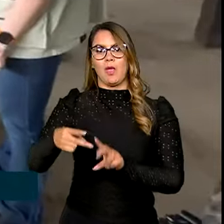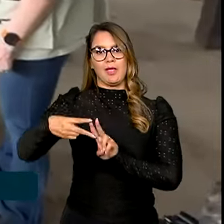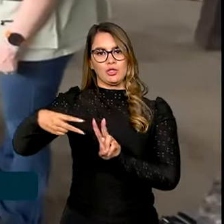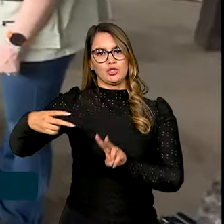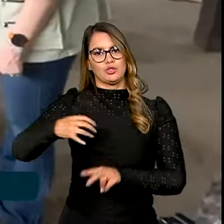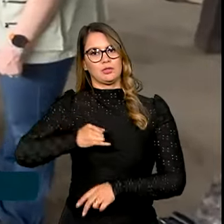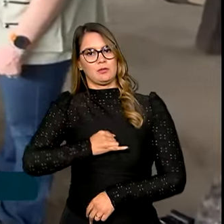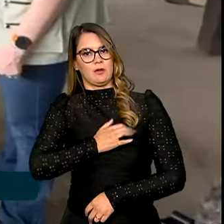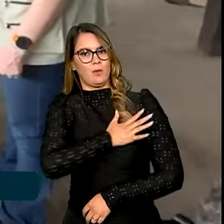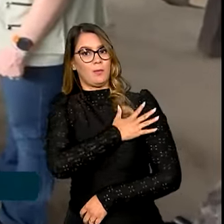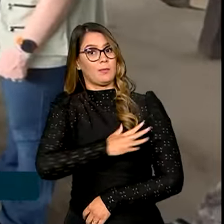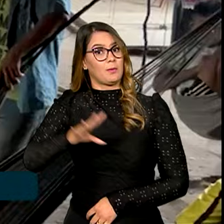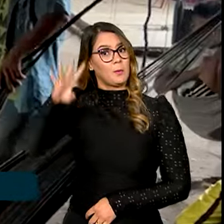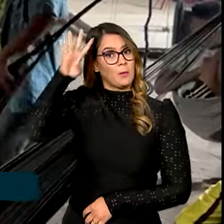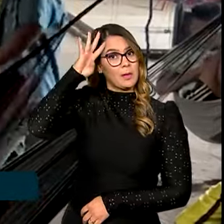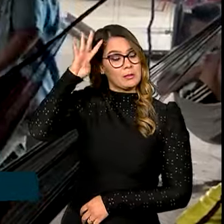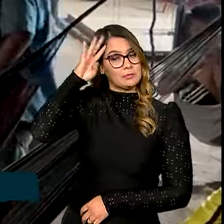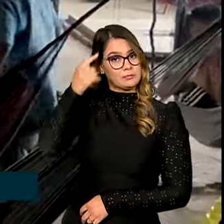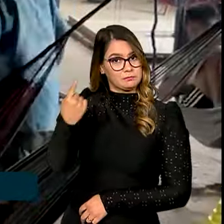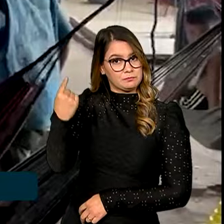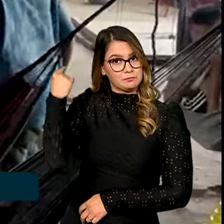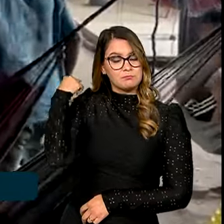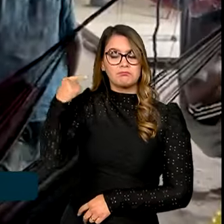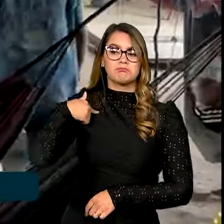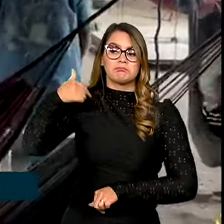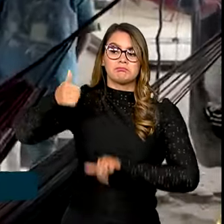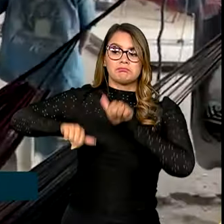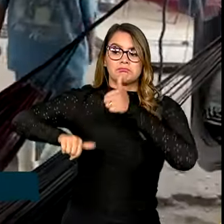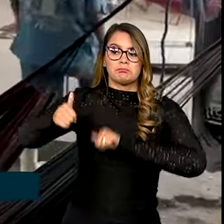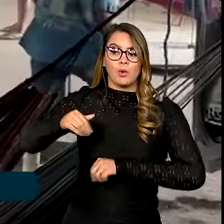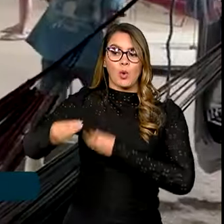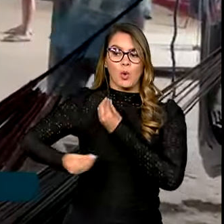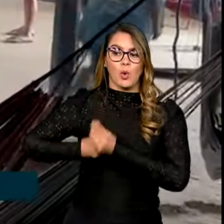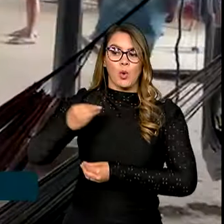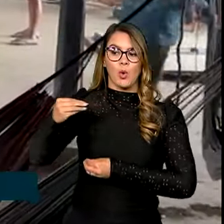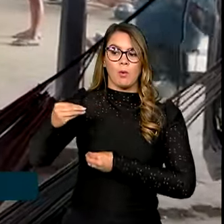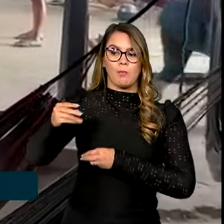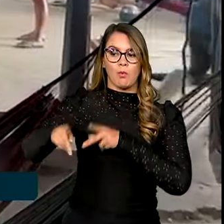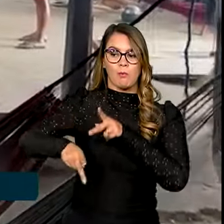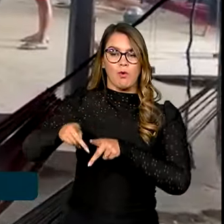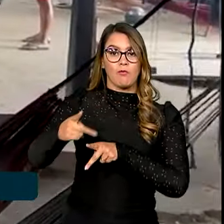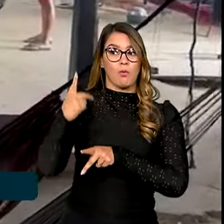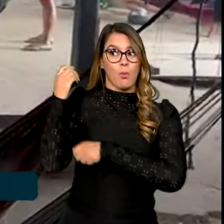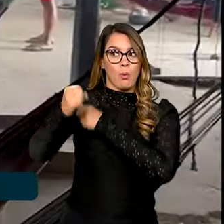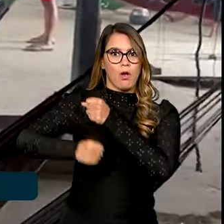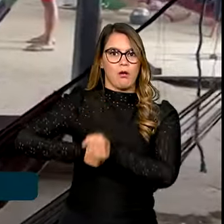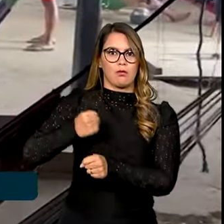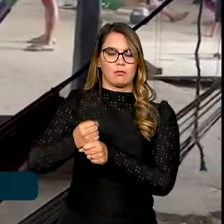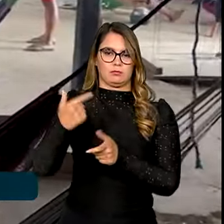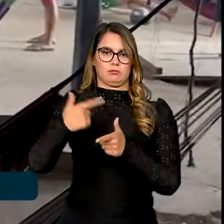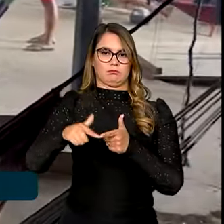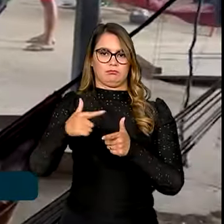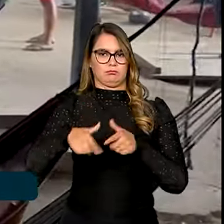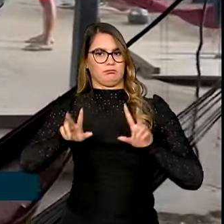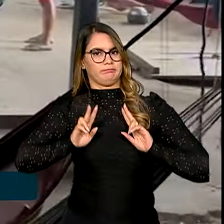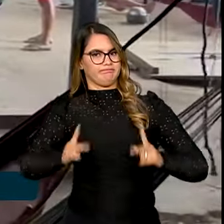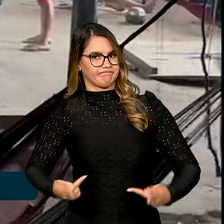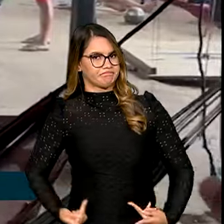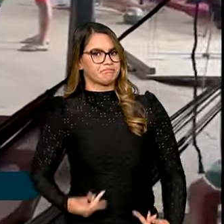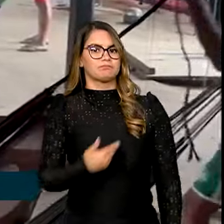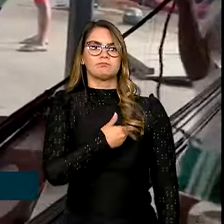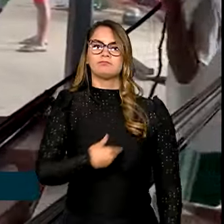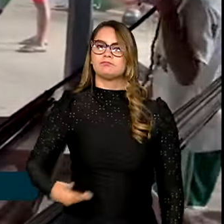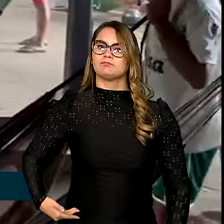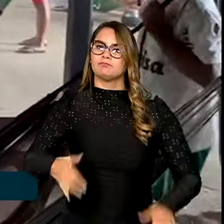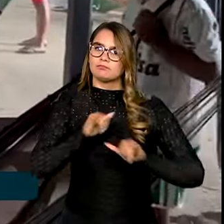Yanomami nesta quarta-feira para avaliar a situação da população após um ano da crise humanitária. O governo